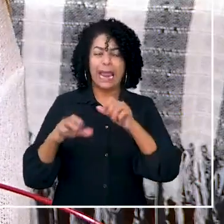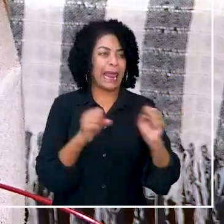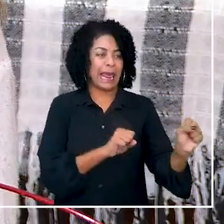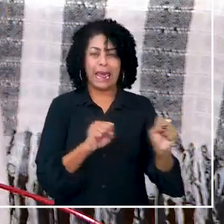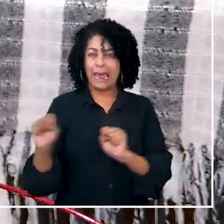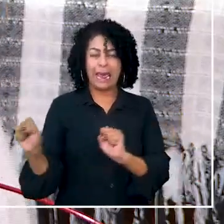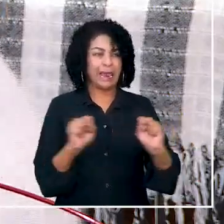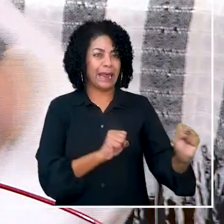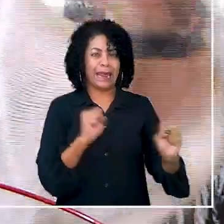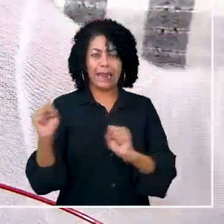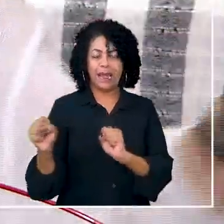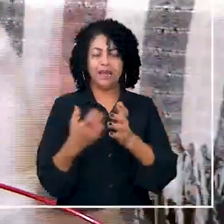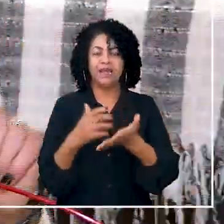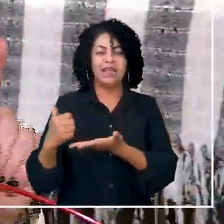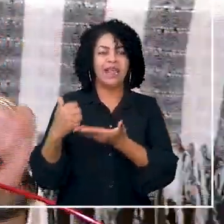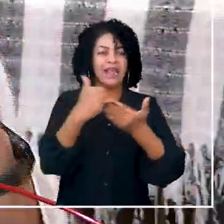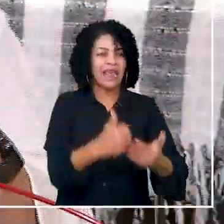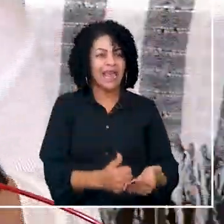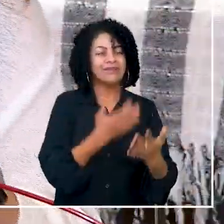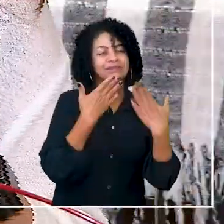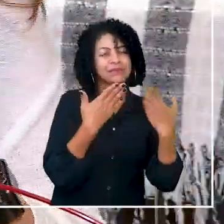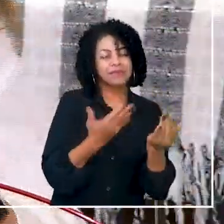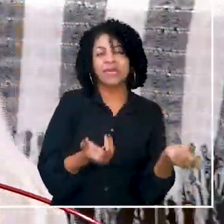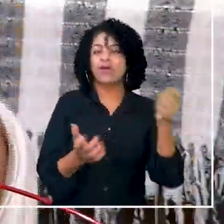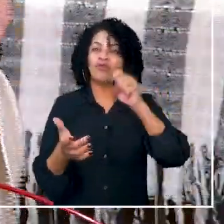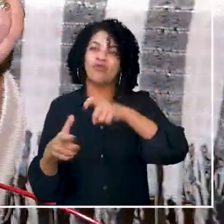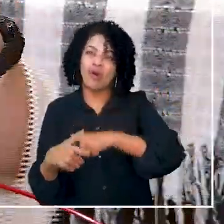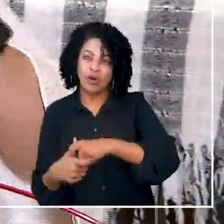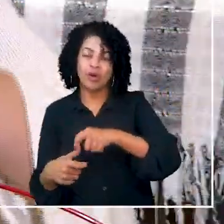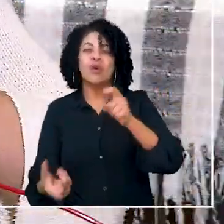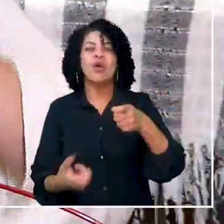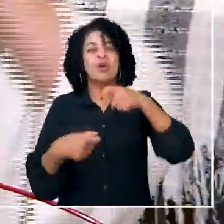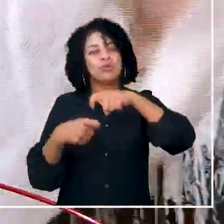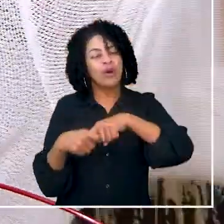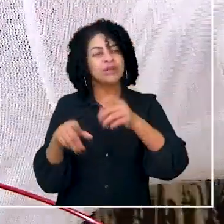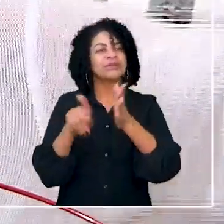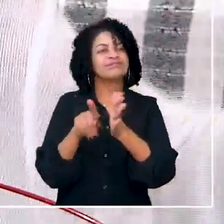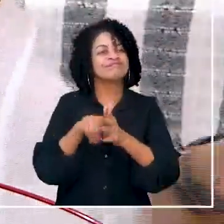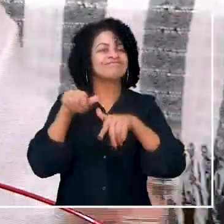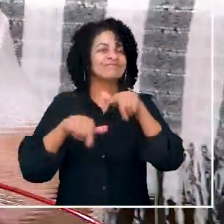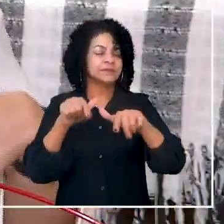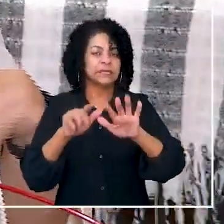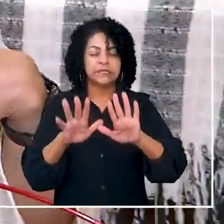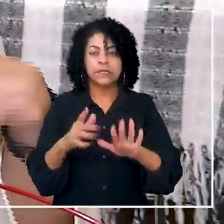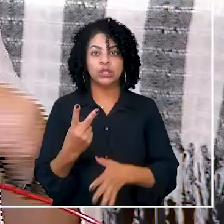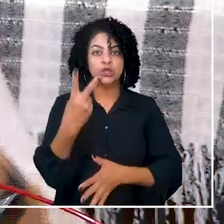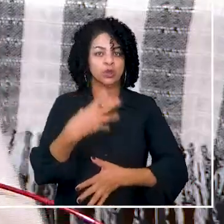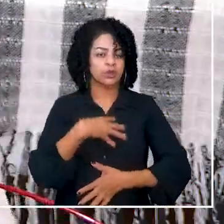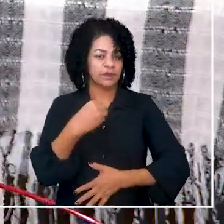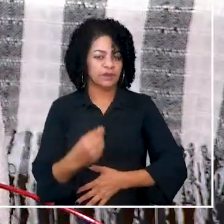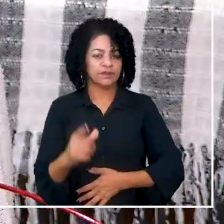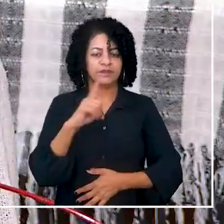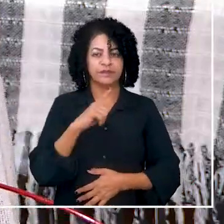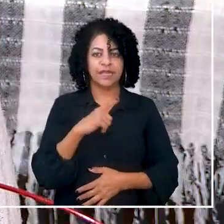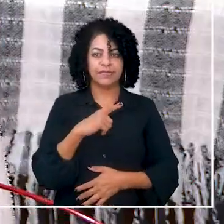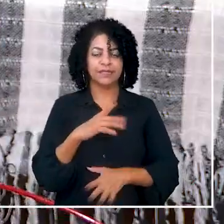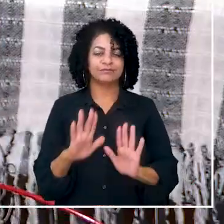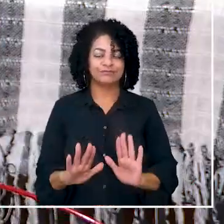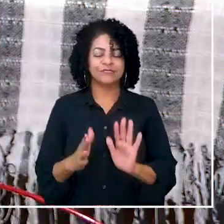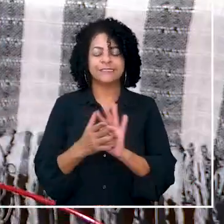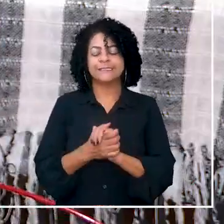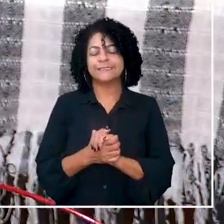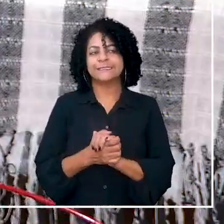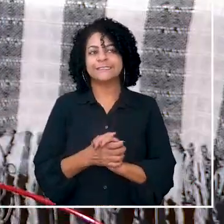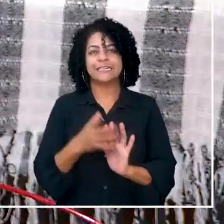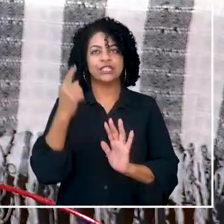essa coisa de ficar correndo de um lado para o outro, eu levo o menino para a terapia e volto para o trabalho, sei o depois busco o menino em tal lugar e busco outro, que a gente tem dois filhos, né?